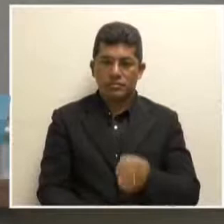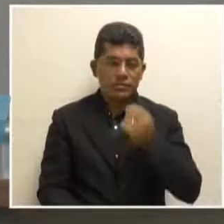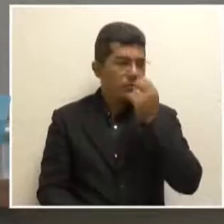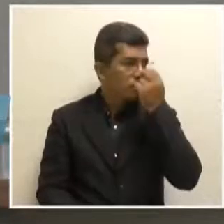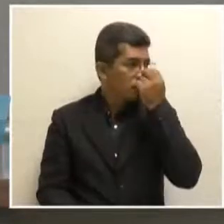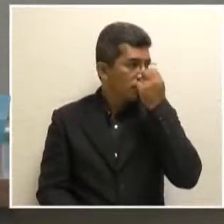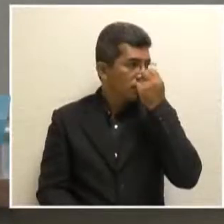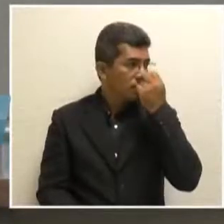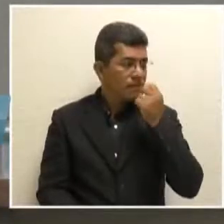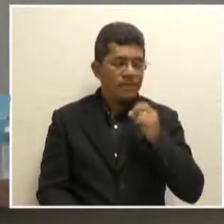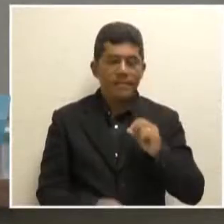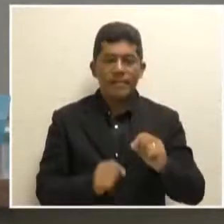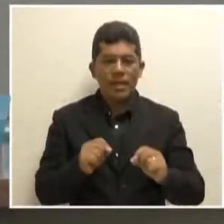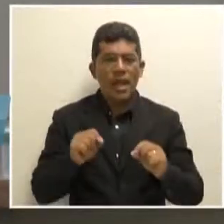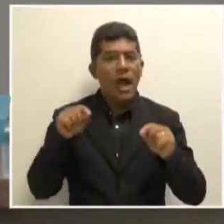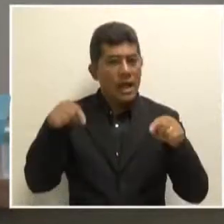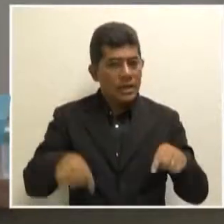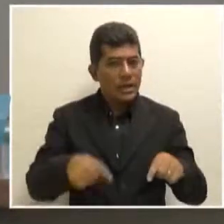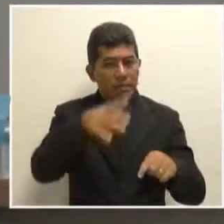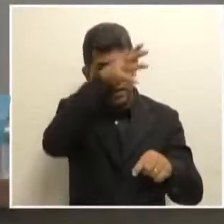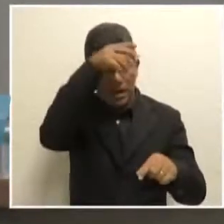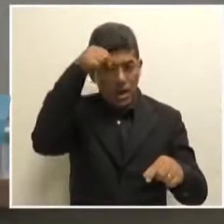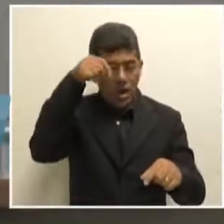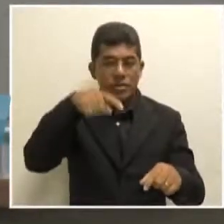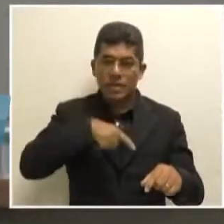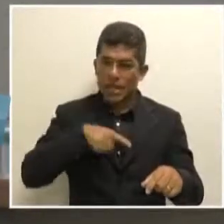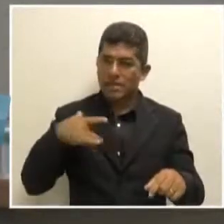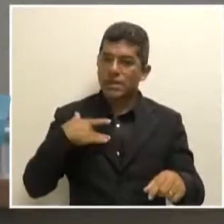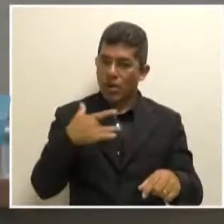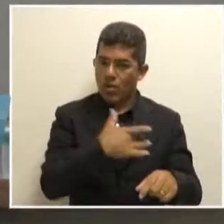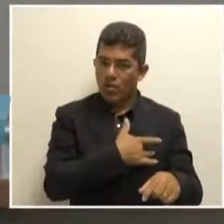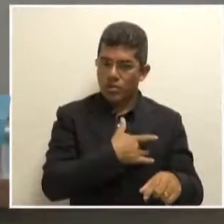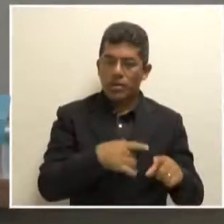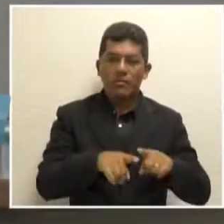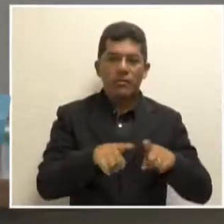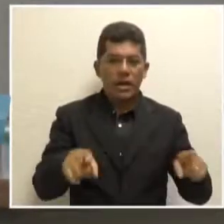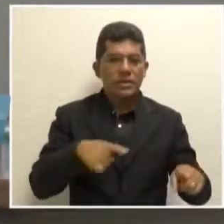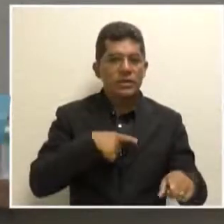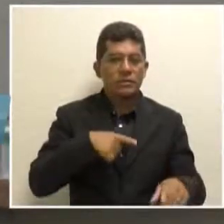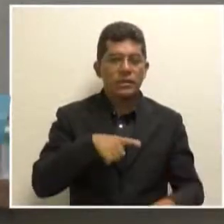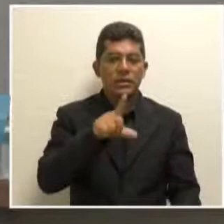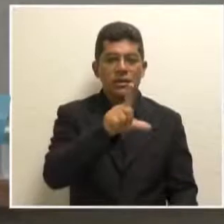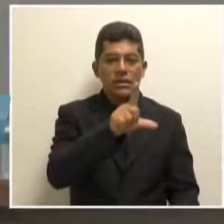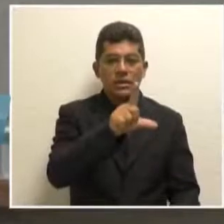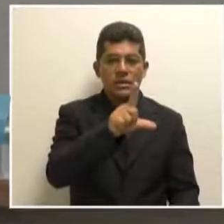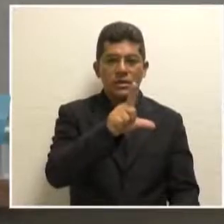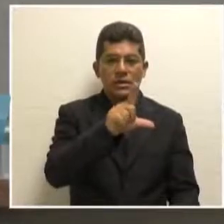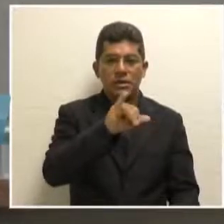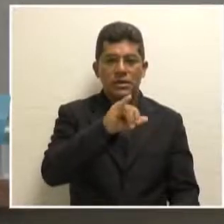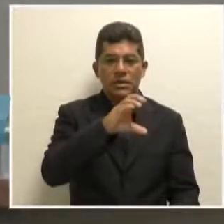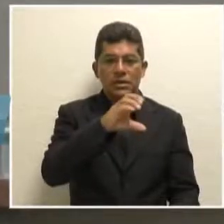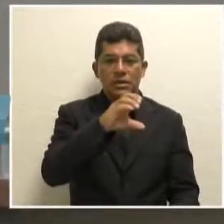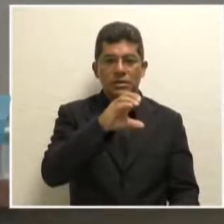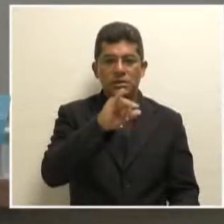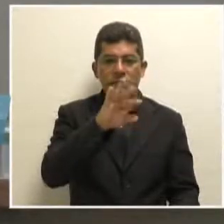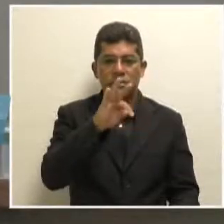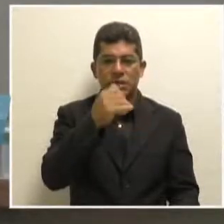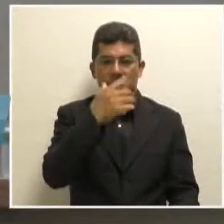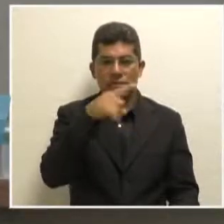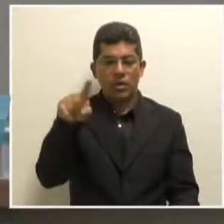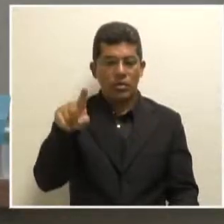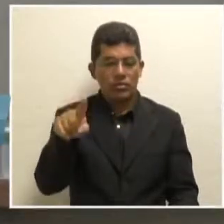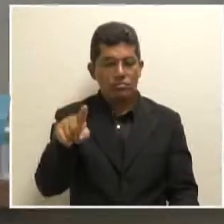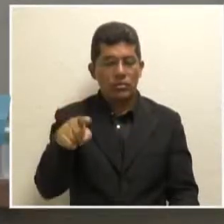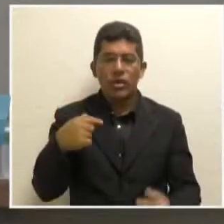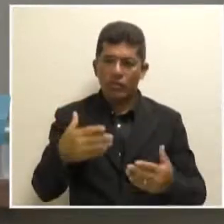Ora, aqui em Manaus tem saúde, mas nenhuma licitação, deputado Ilk, e eu vou fazer isso, um indicativo ao governo,